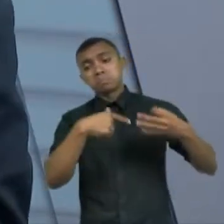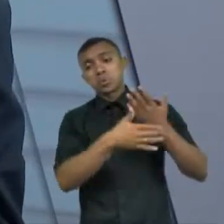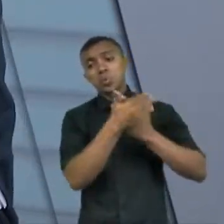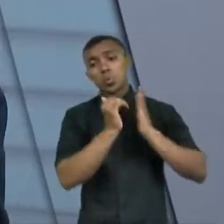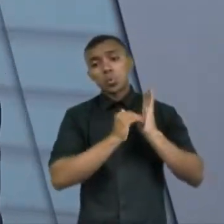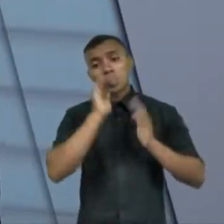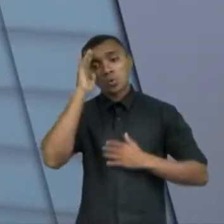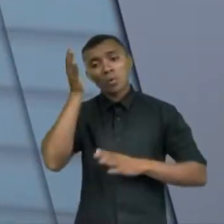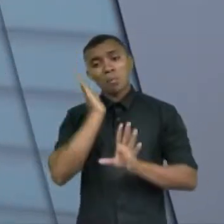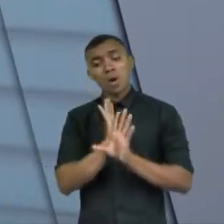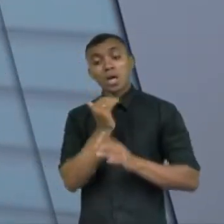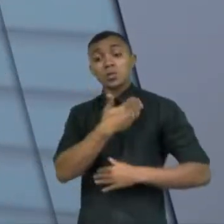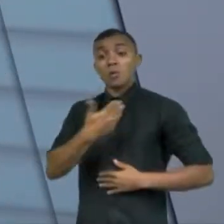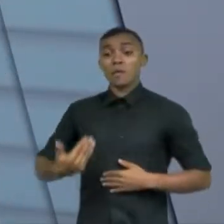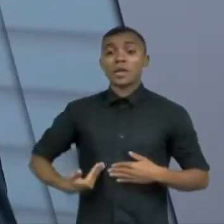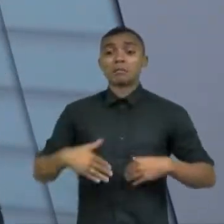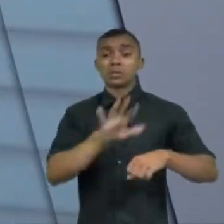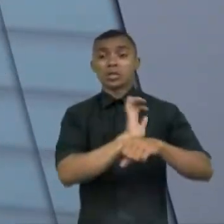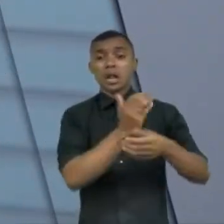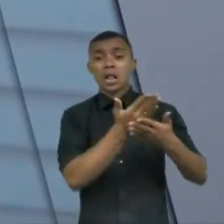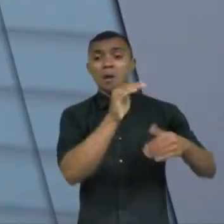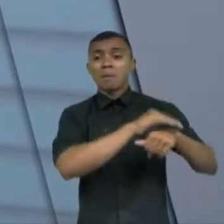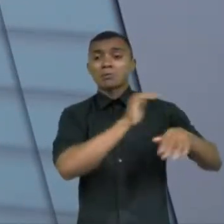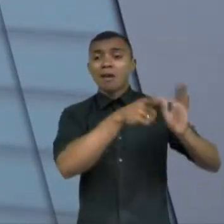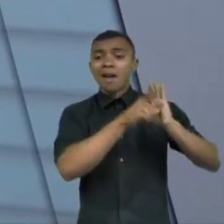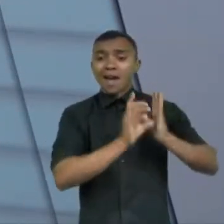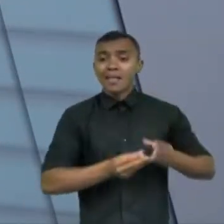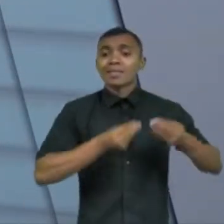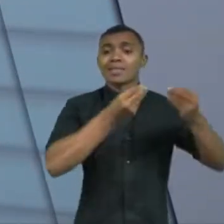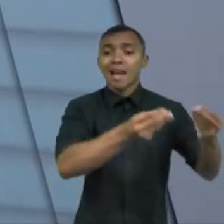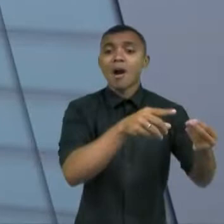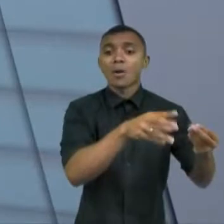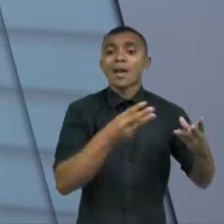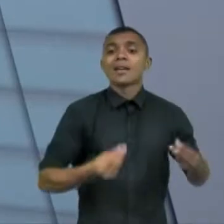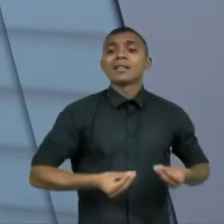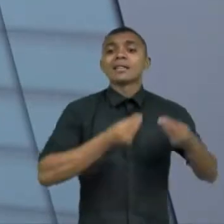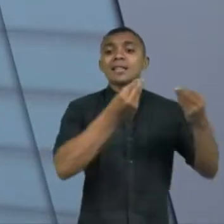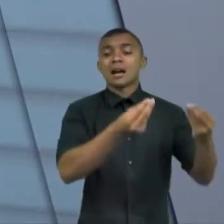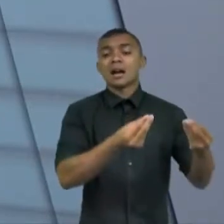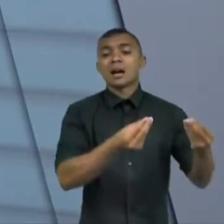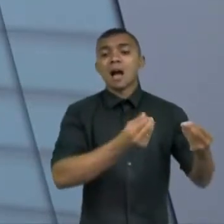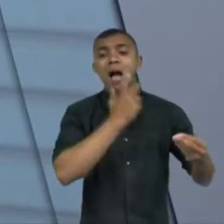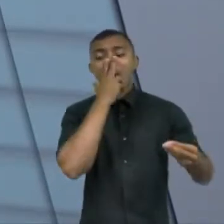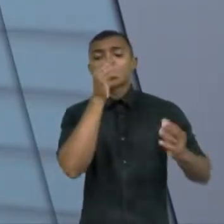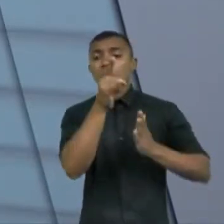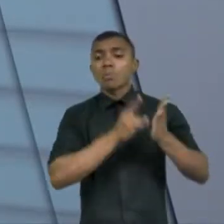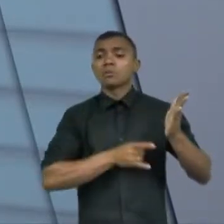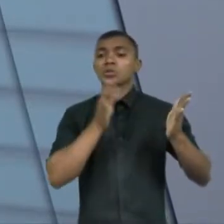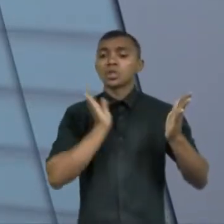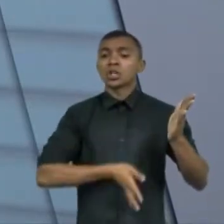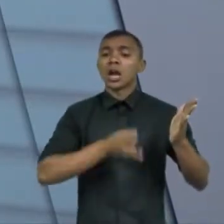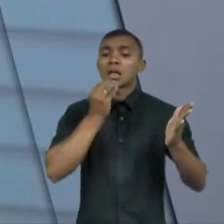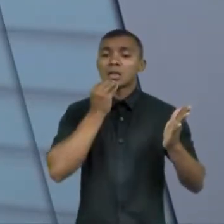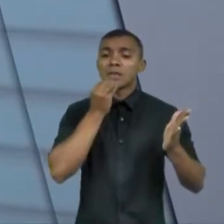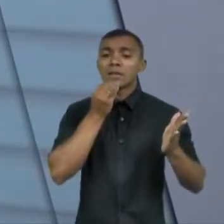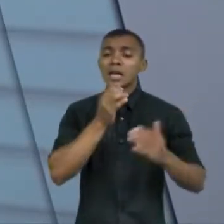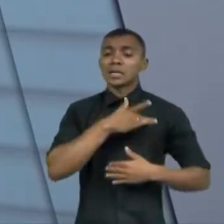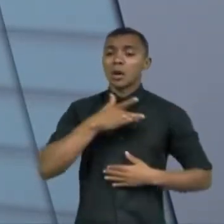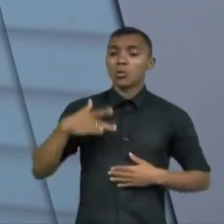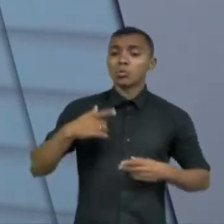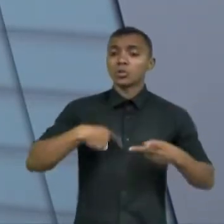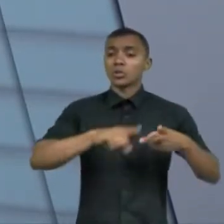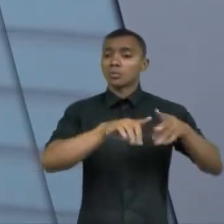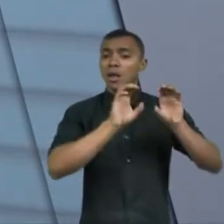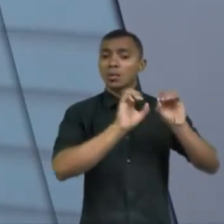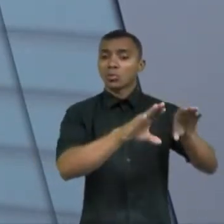conseguir que o Estado ofereça o que a constituição preconiza que é dever dele saúde educação